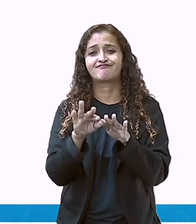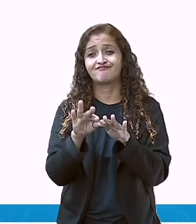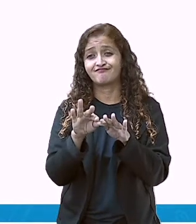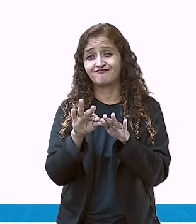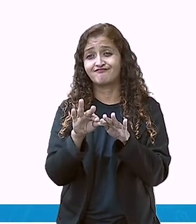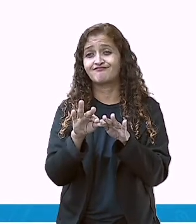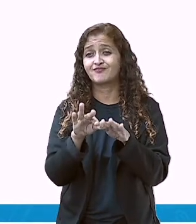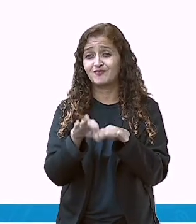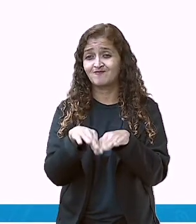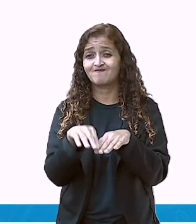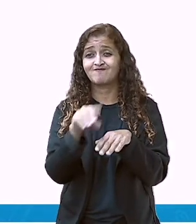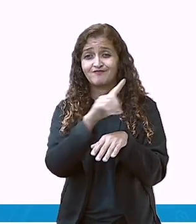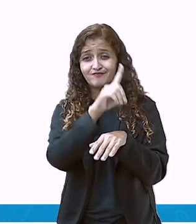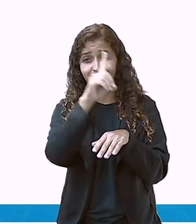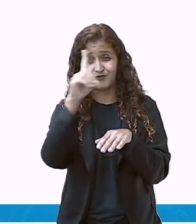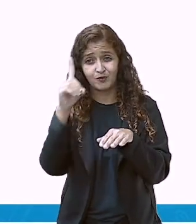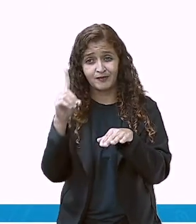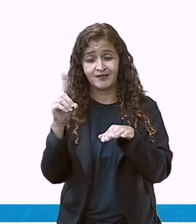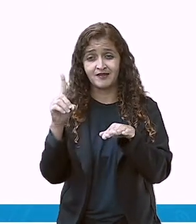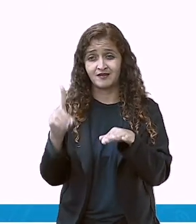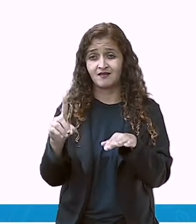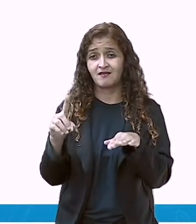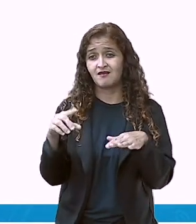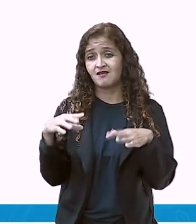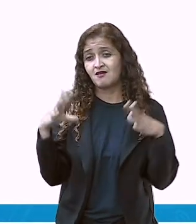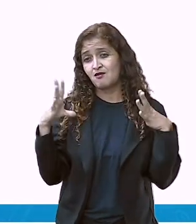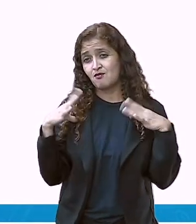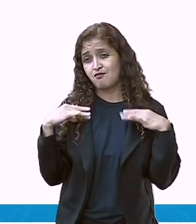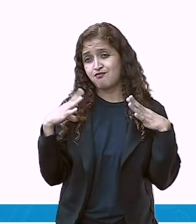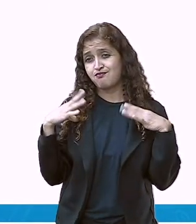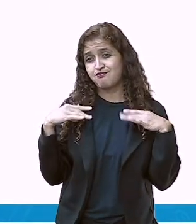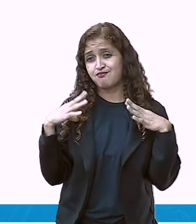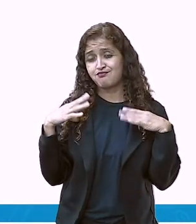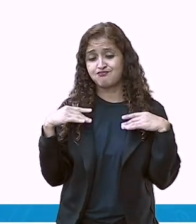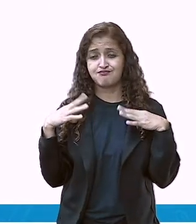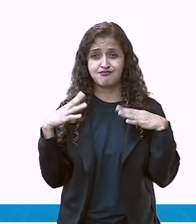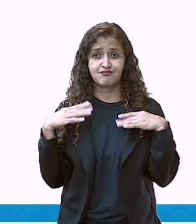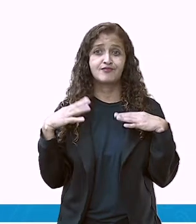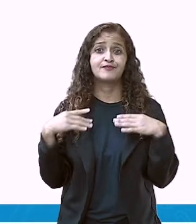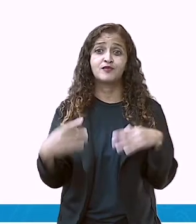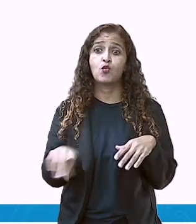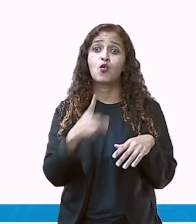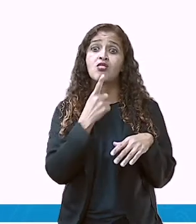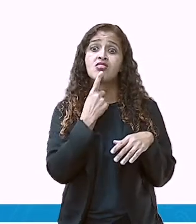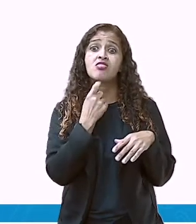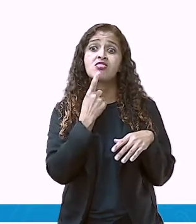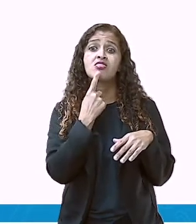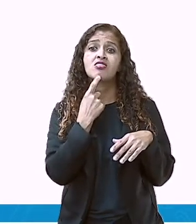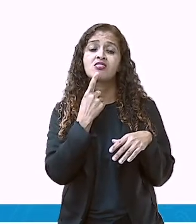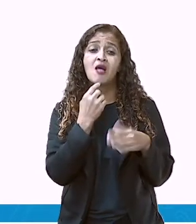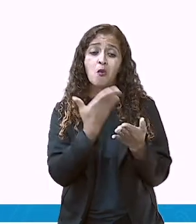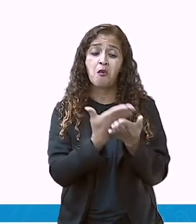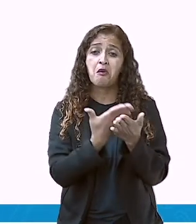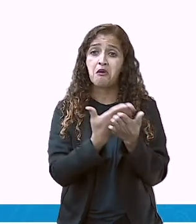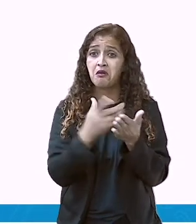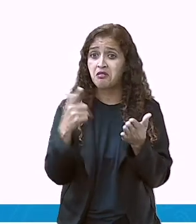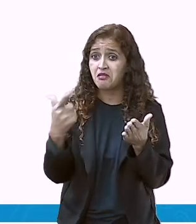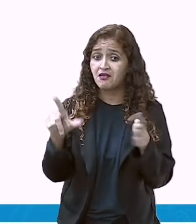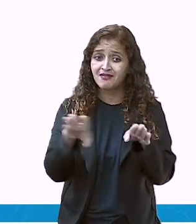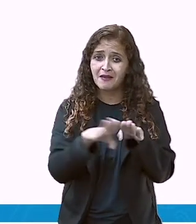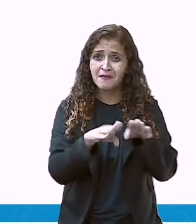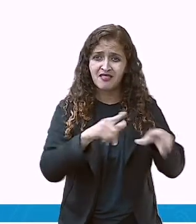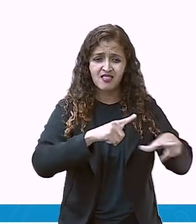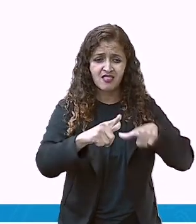Que seriam os domingos, né? E aqui, ó. Aqui também, onde que está de vermelho, é um feriado. Que não tem aula, não tem trabalho.